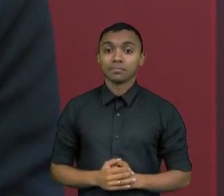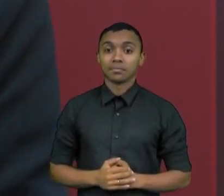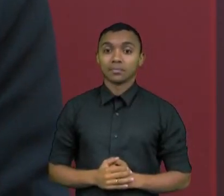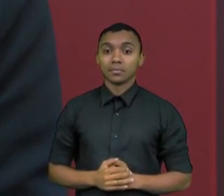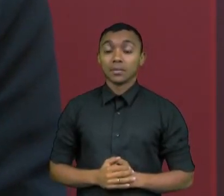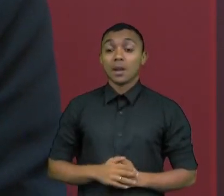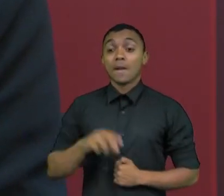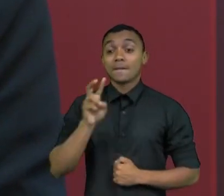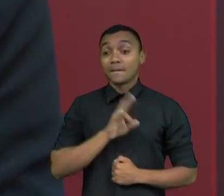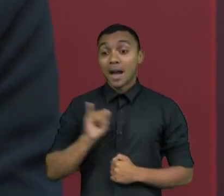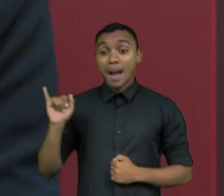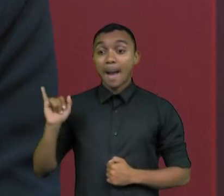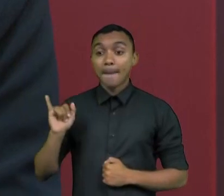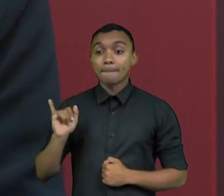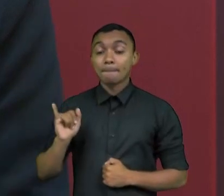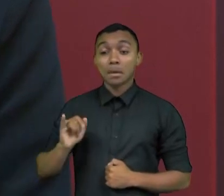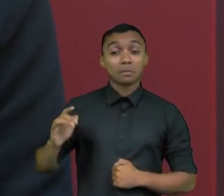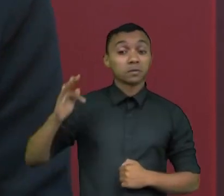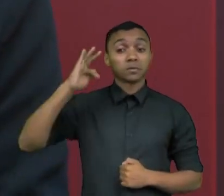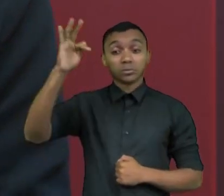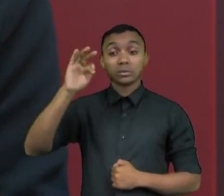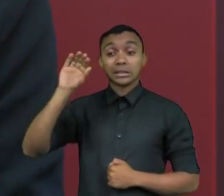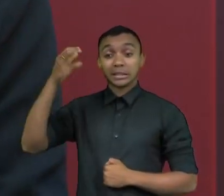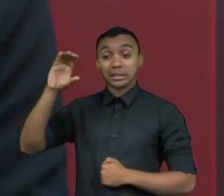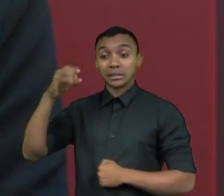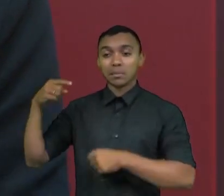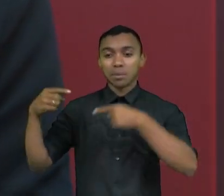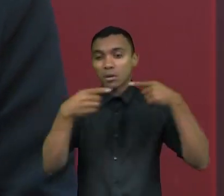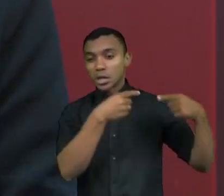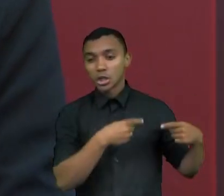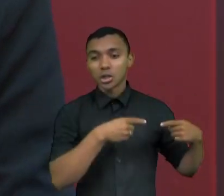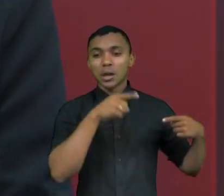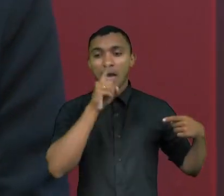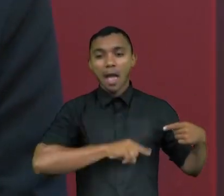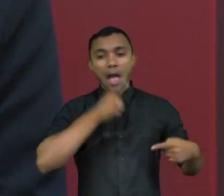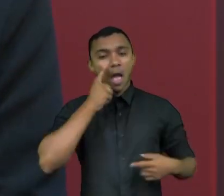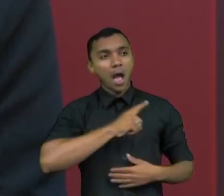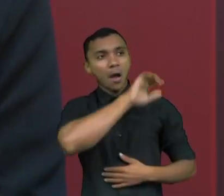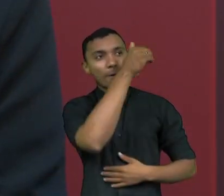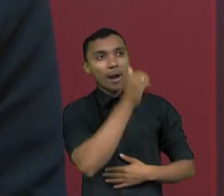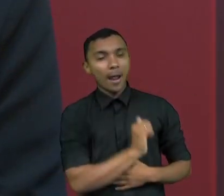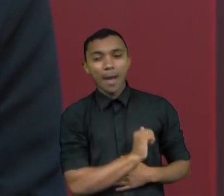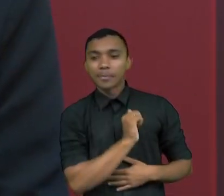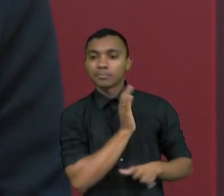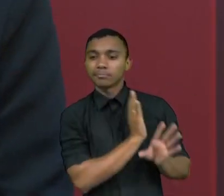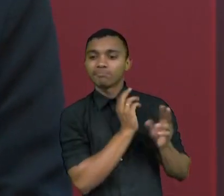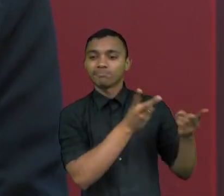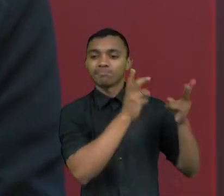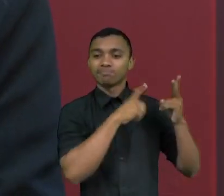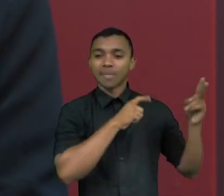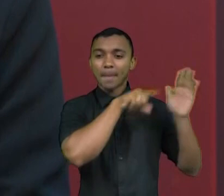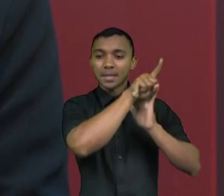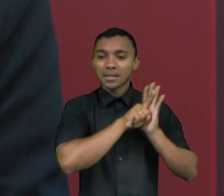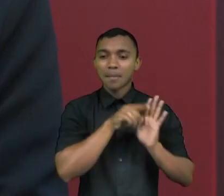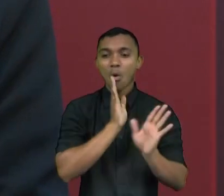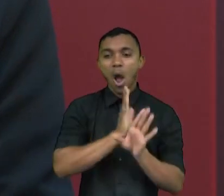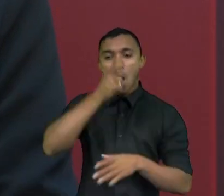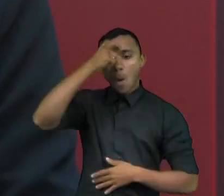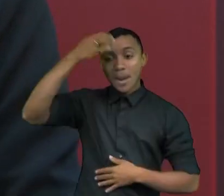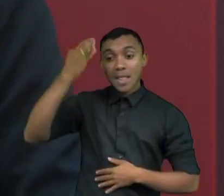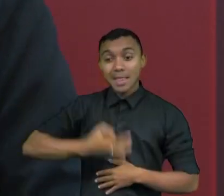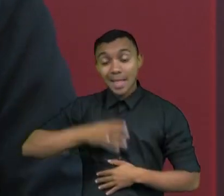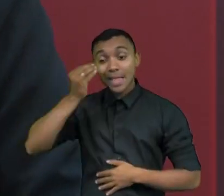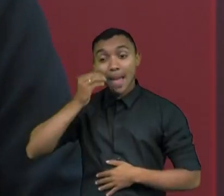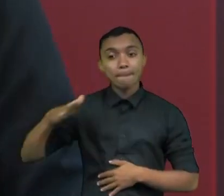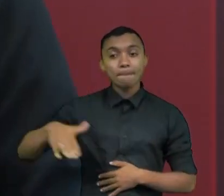nós vamos ter mais condições na ciência política, nessas análises aí, que se valem dessas pesquisas para compreender melhor